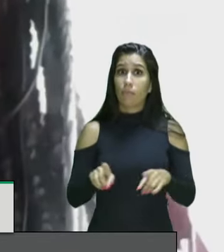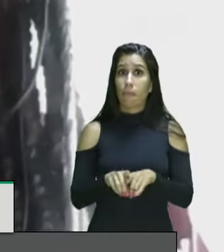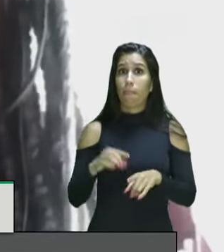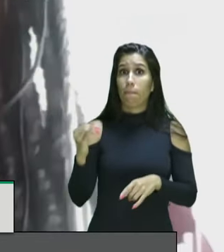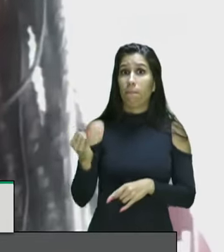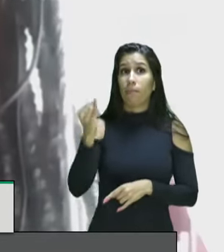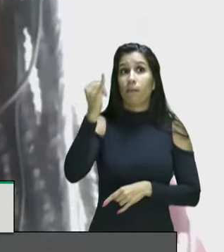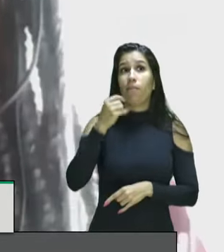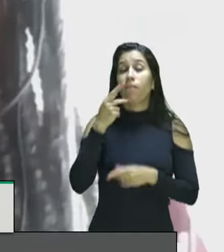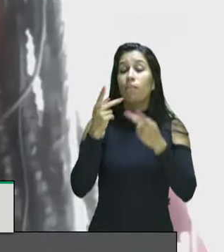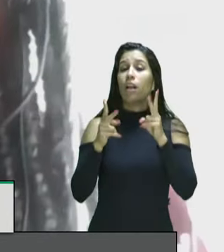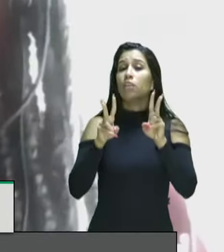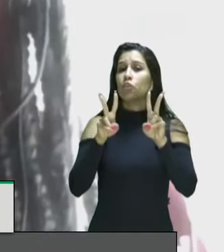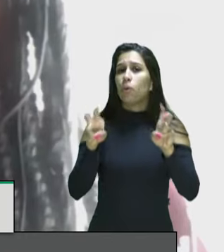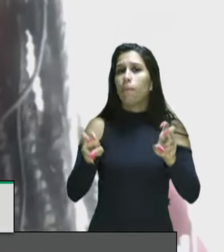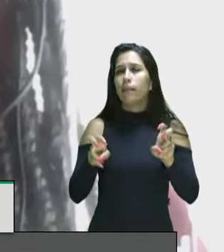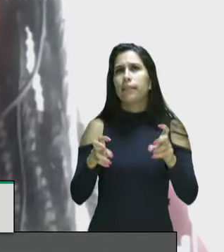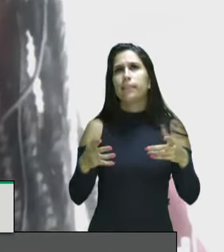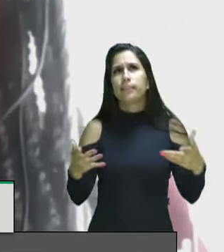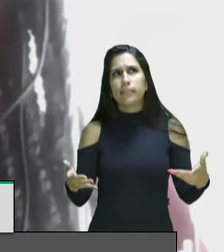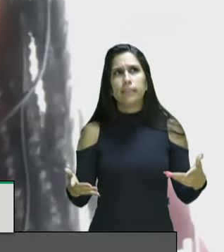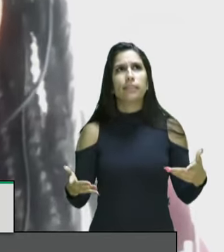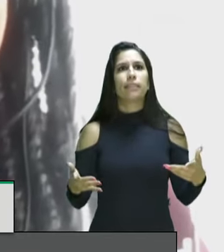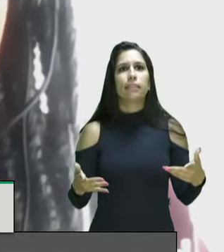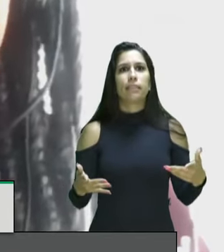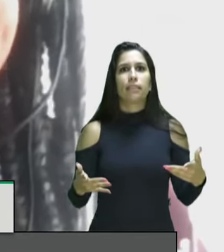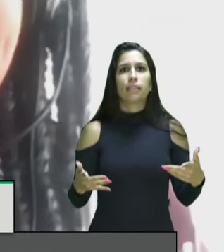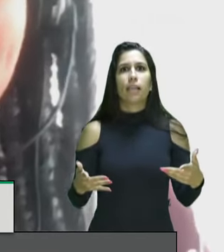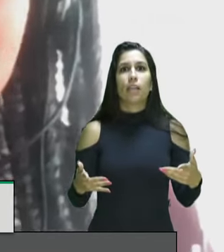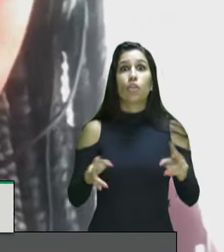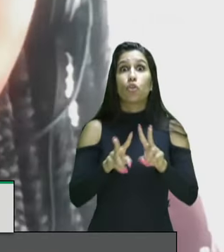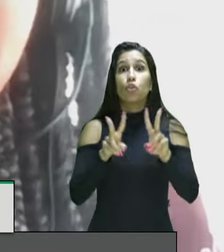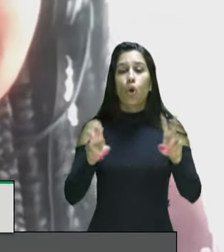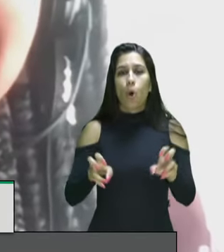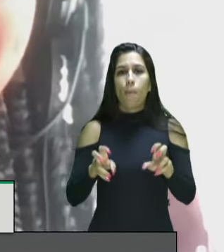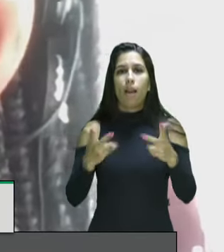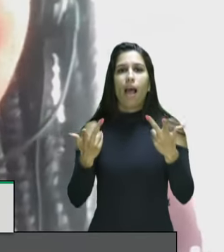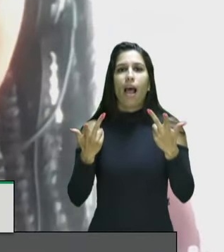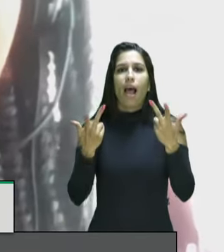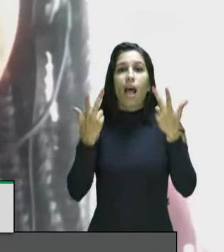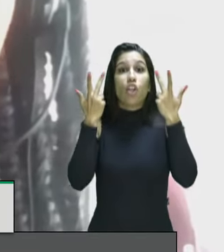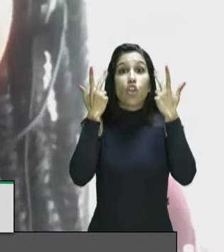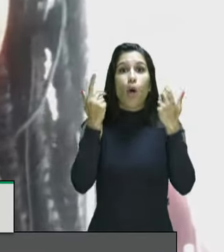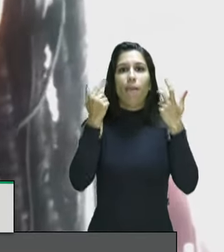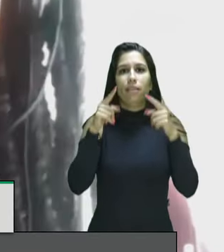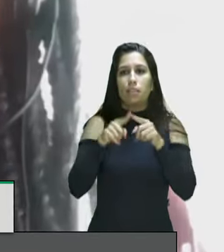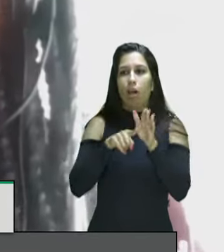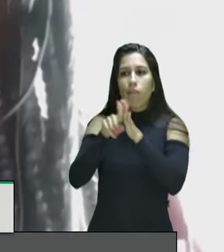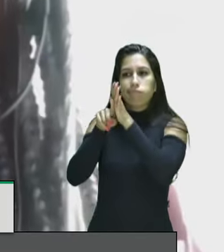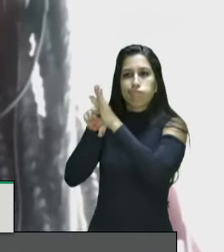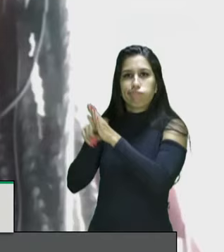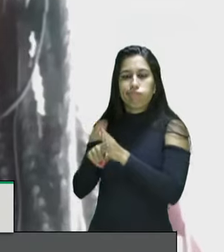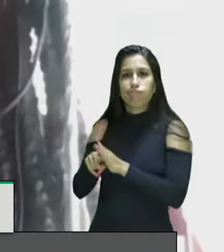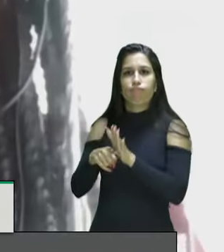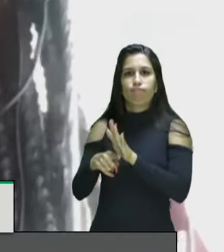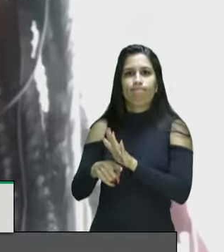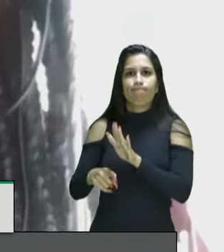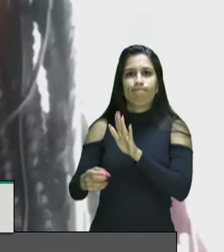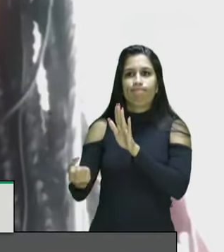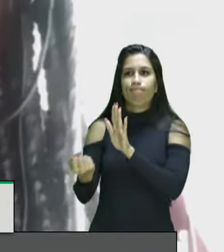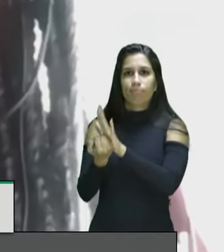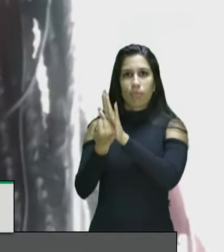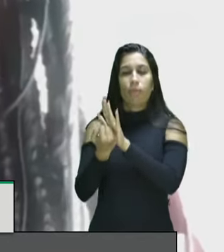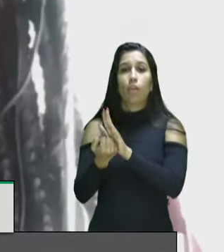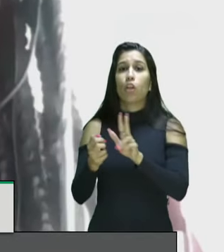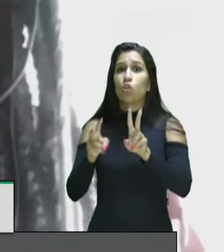destacar o impacto que vai ter a não realização do censo como determinado legalmente as consequências que a gente pode